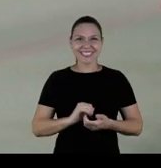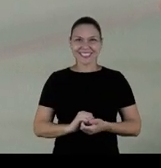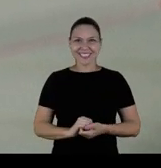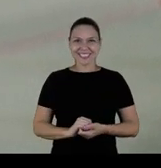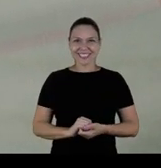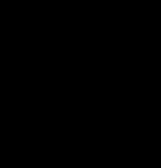Exército Brasileiro